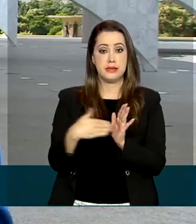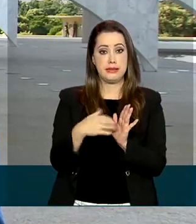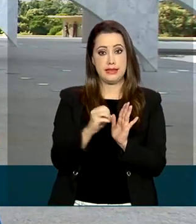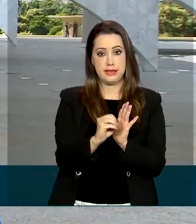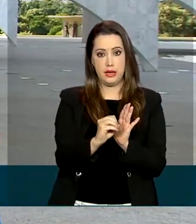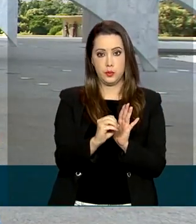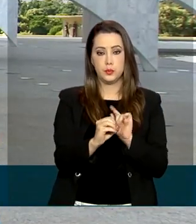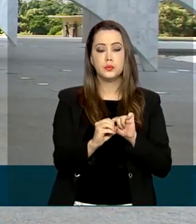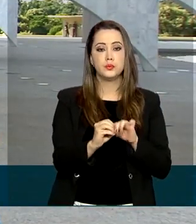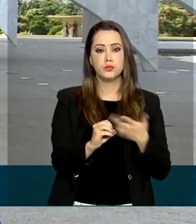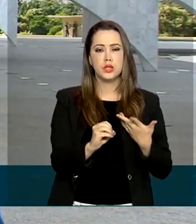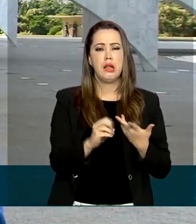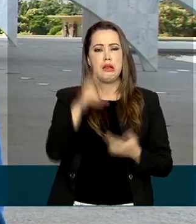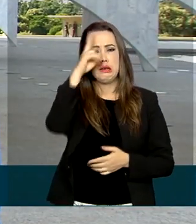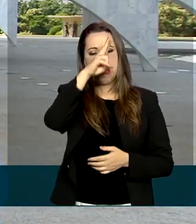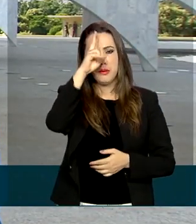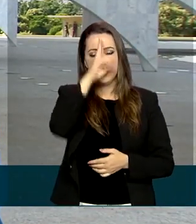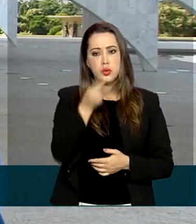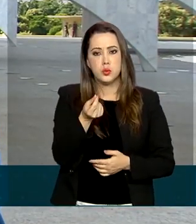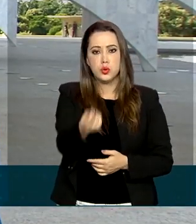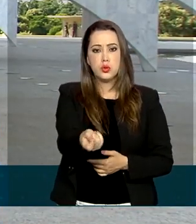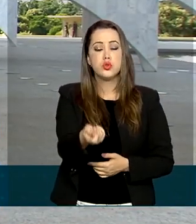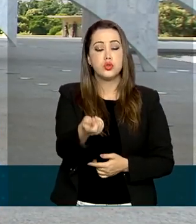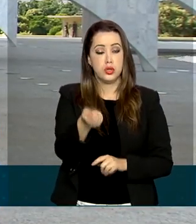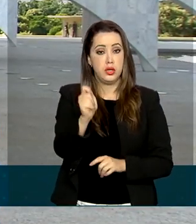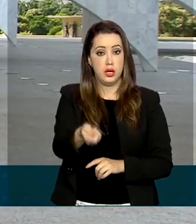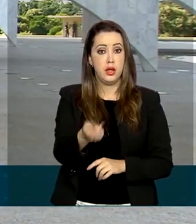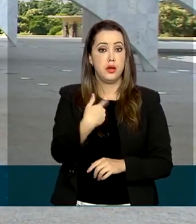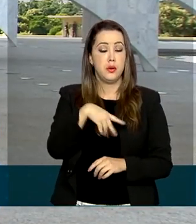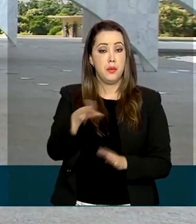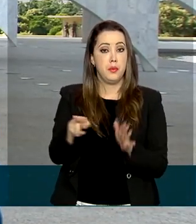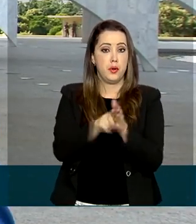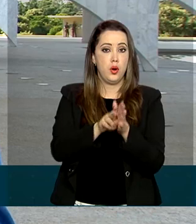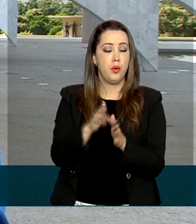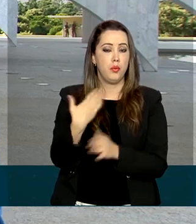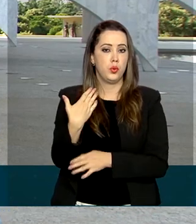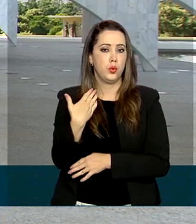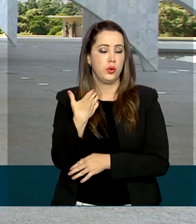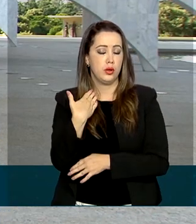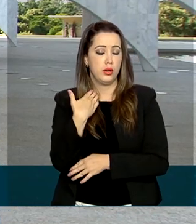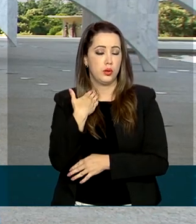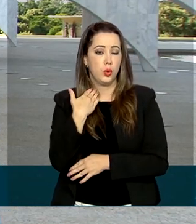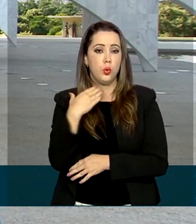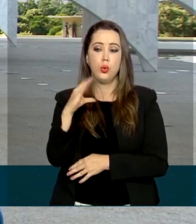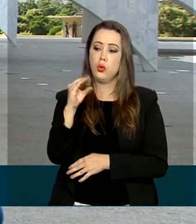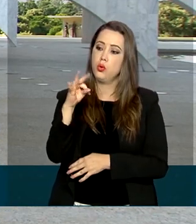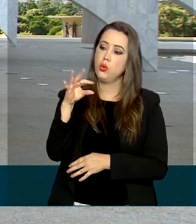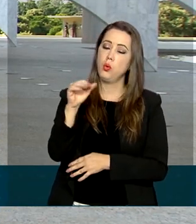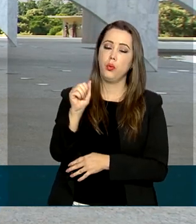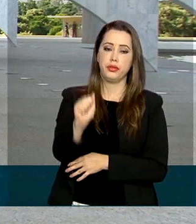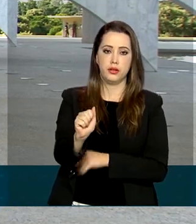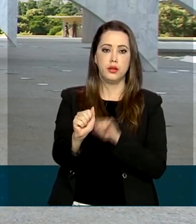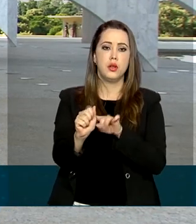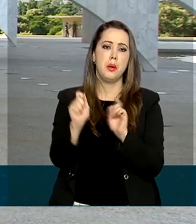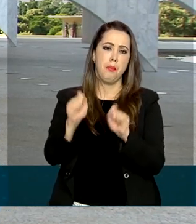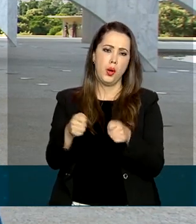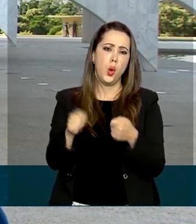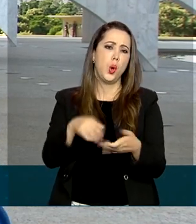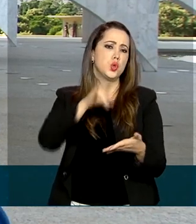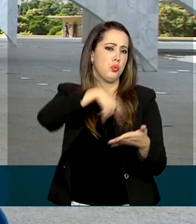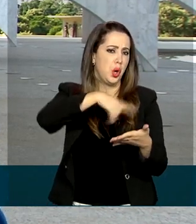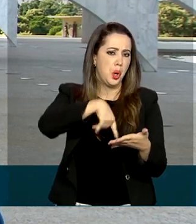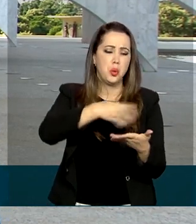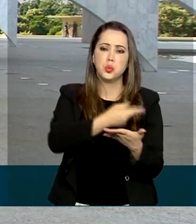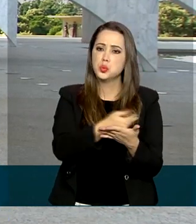Lembrando que o dinheiro fica disponível na conta digital e pode ser usado para fazer compras, pagar contas,